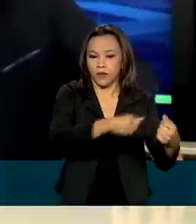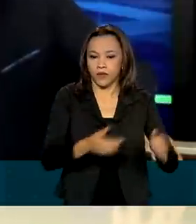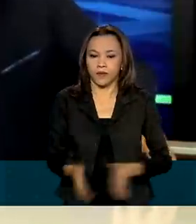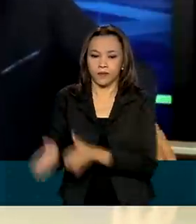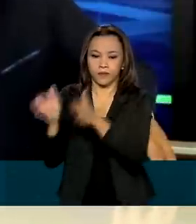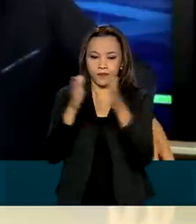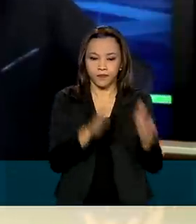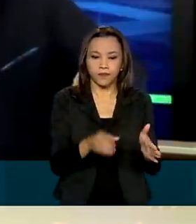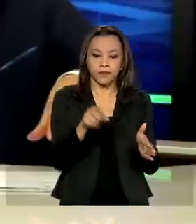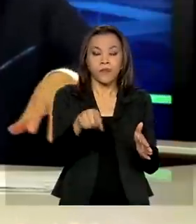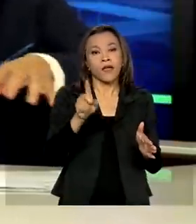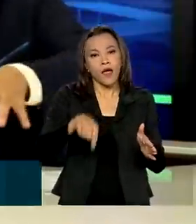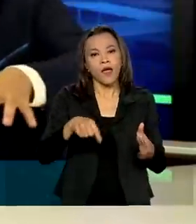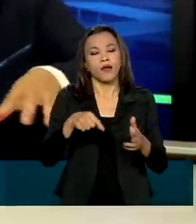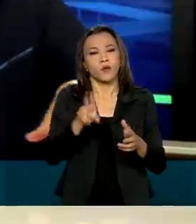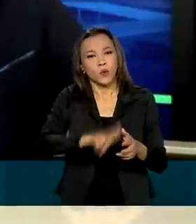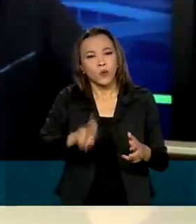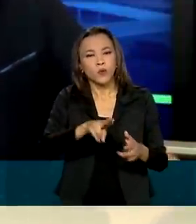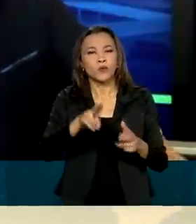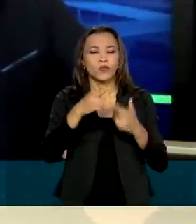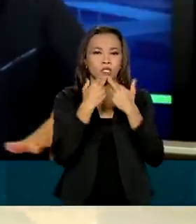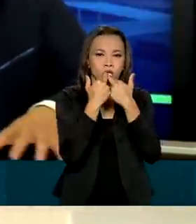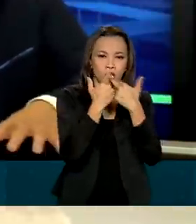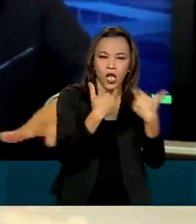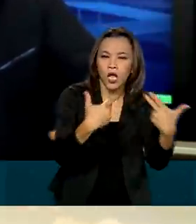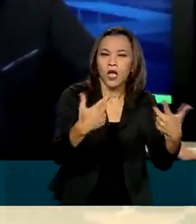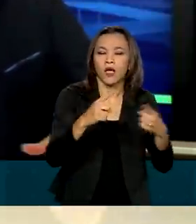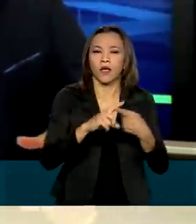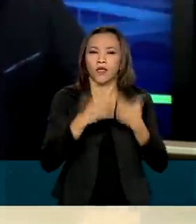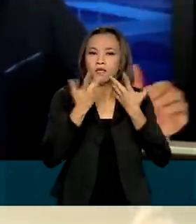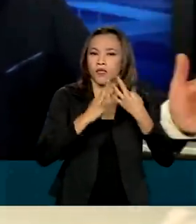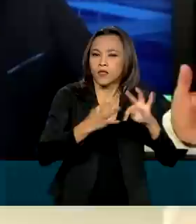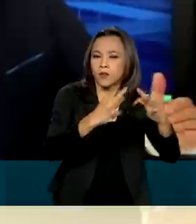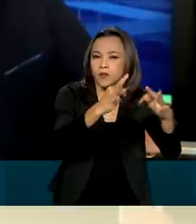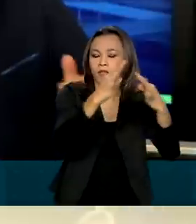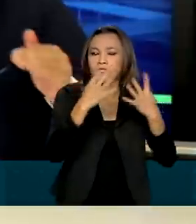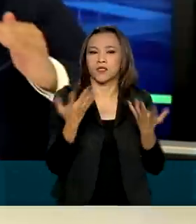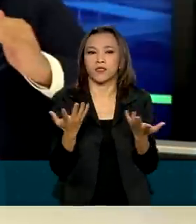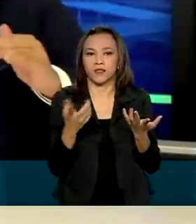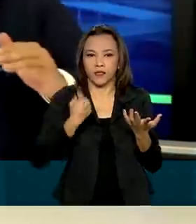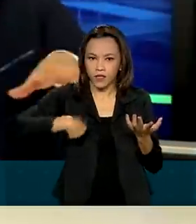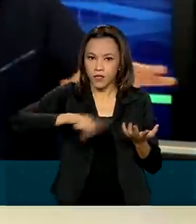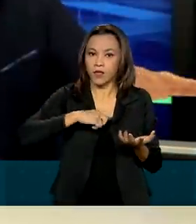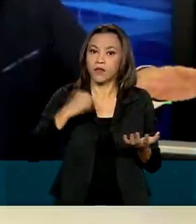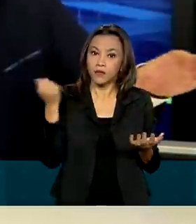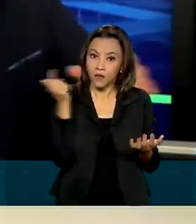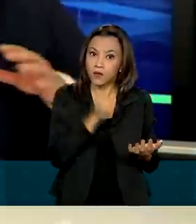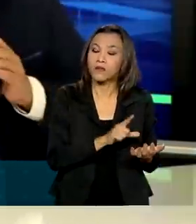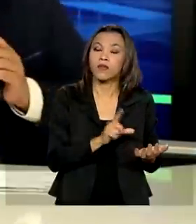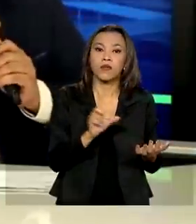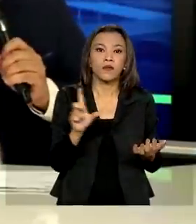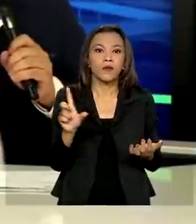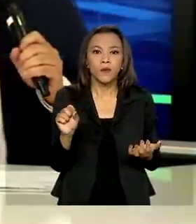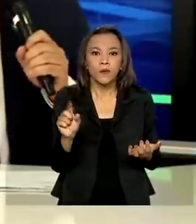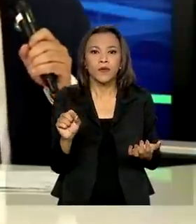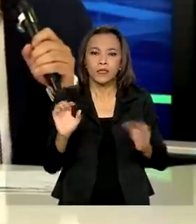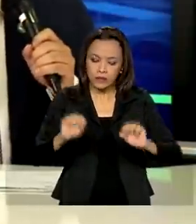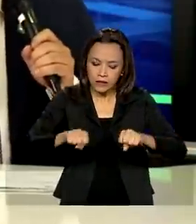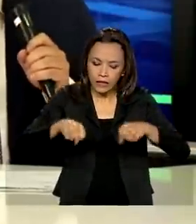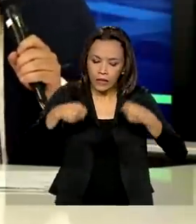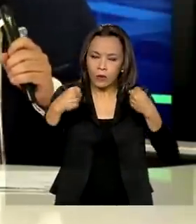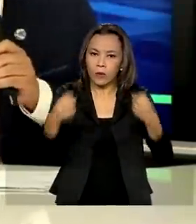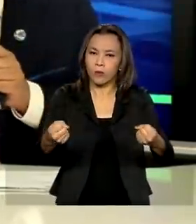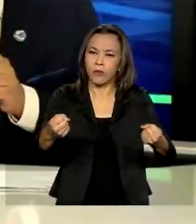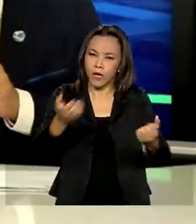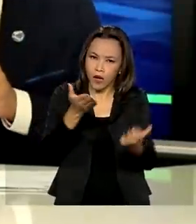através de inovações, através desse tipo de atividade que a gente consegue não só recuperar da pandemia, mas colocar